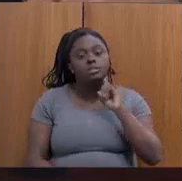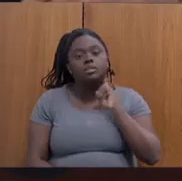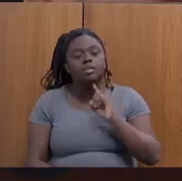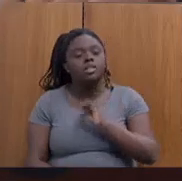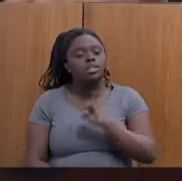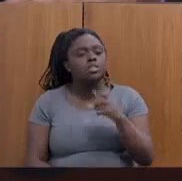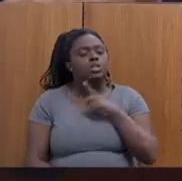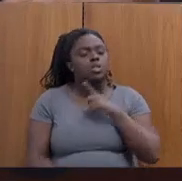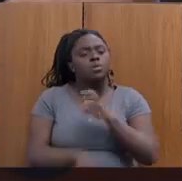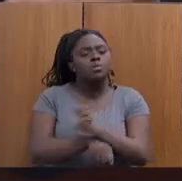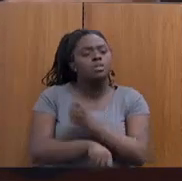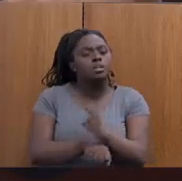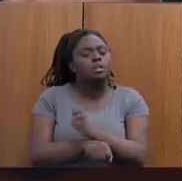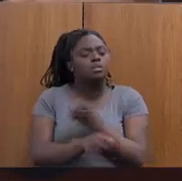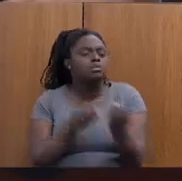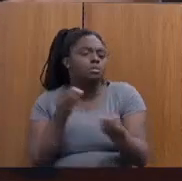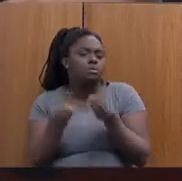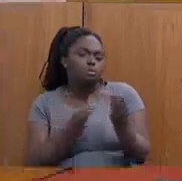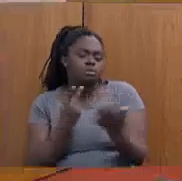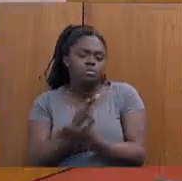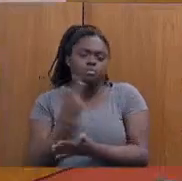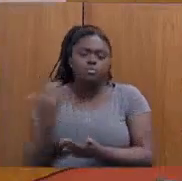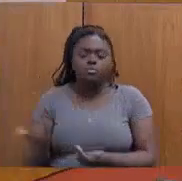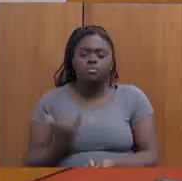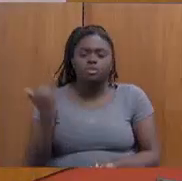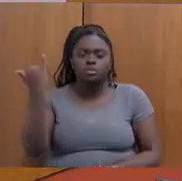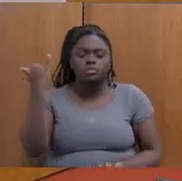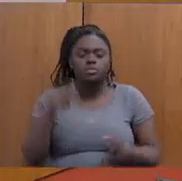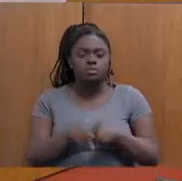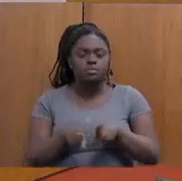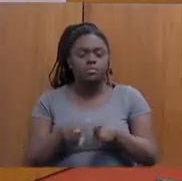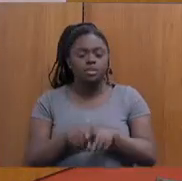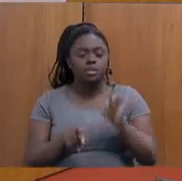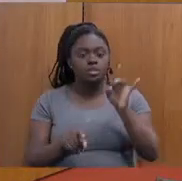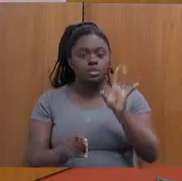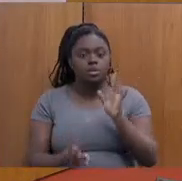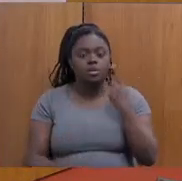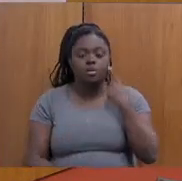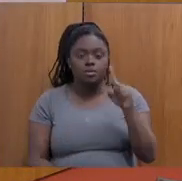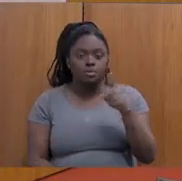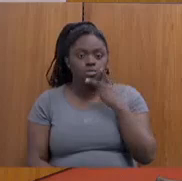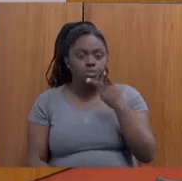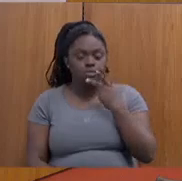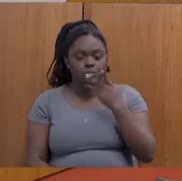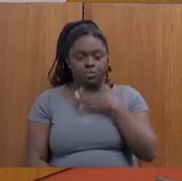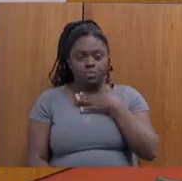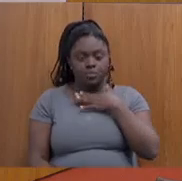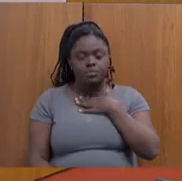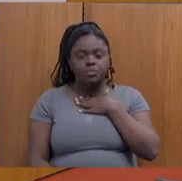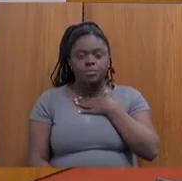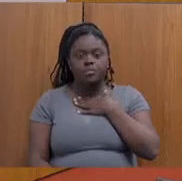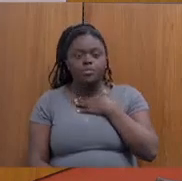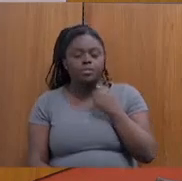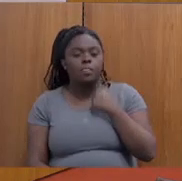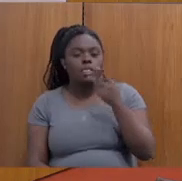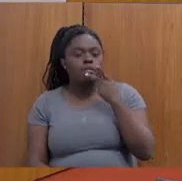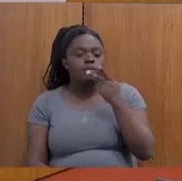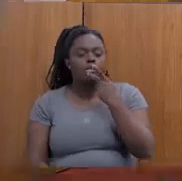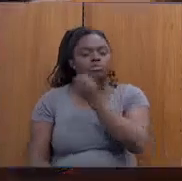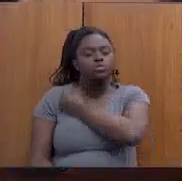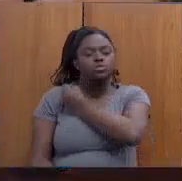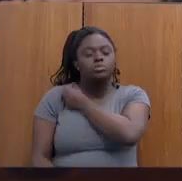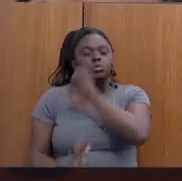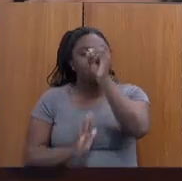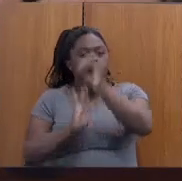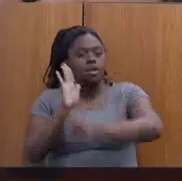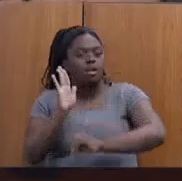Marília, como é que vai ser, acho que é importante isso. E só para encerrar, que é um pouco isso, eu falei dos números do orçamento, a